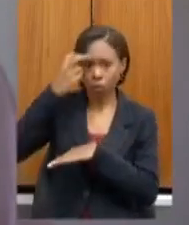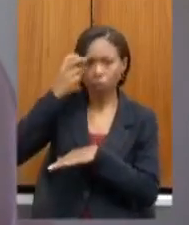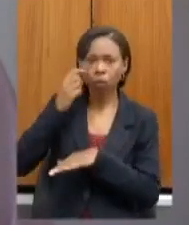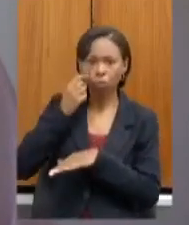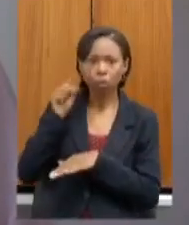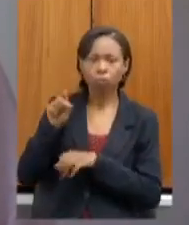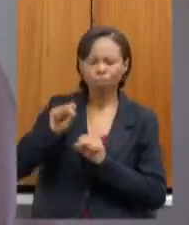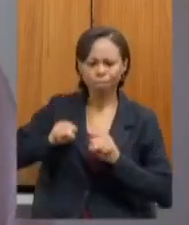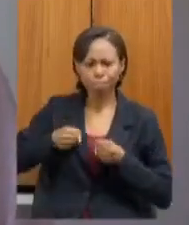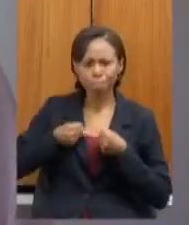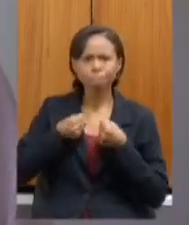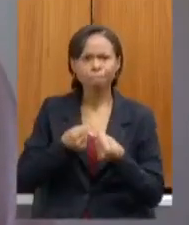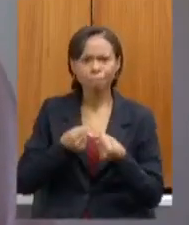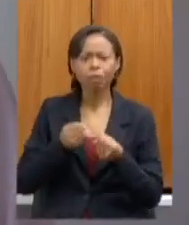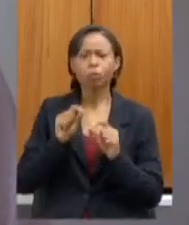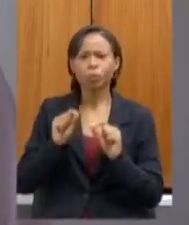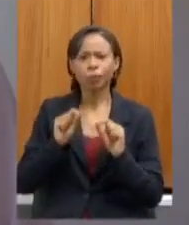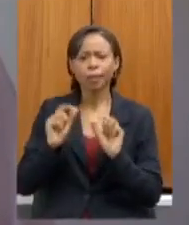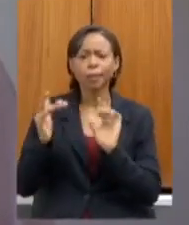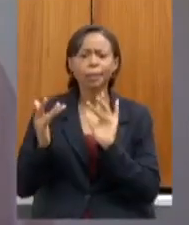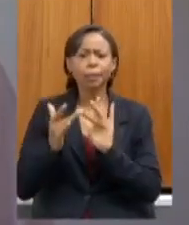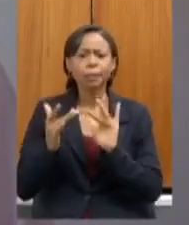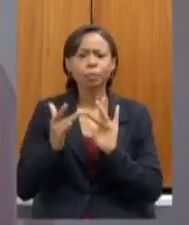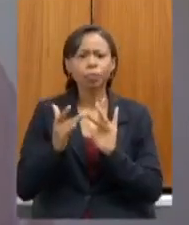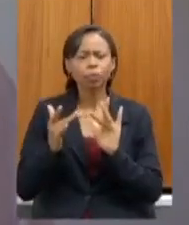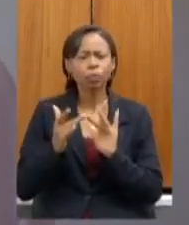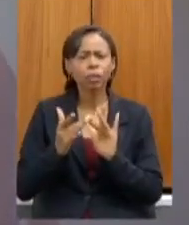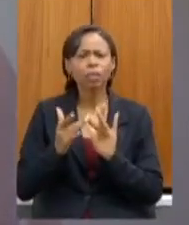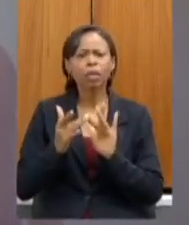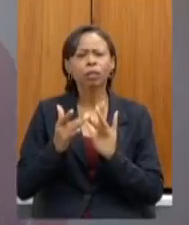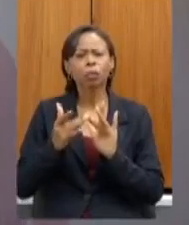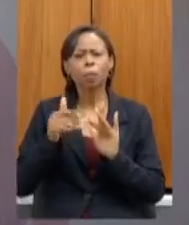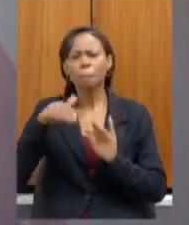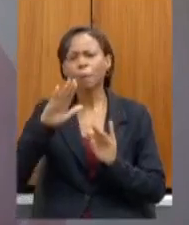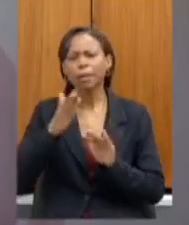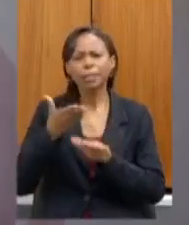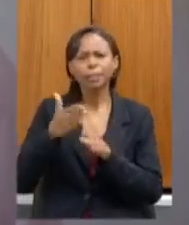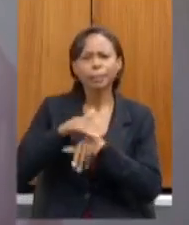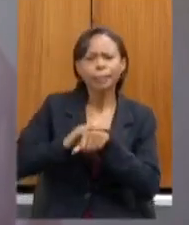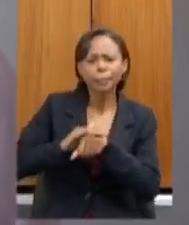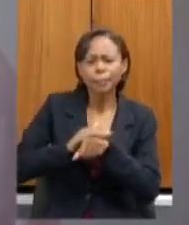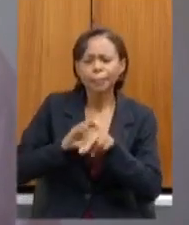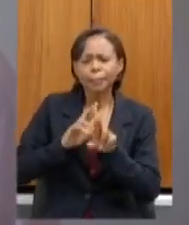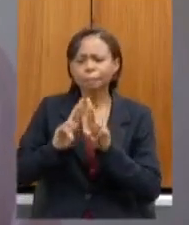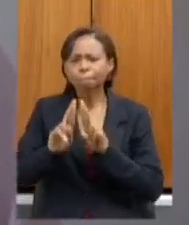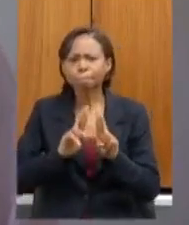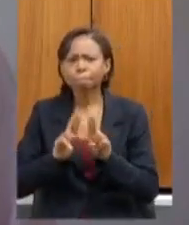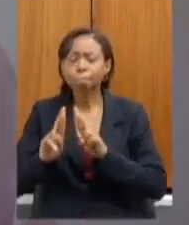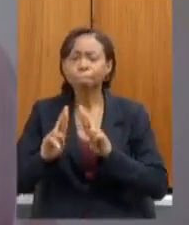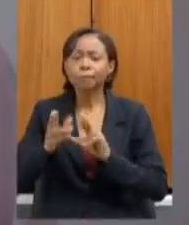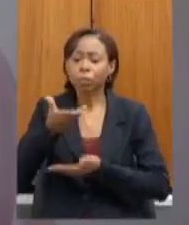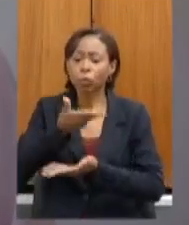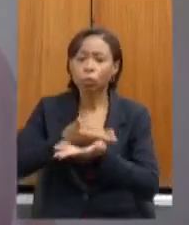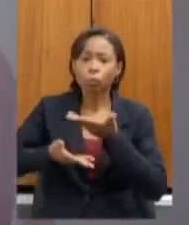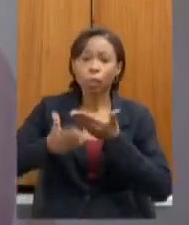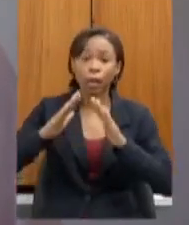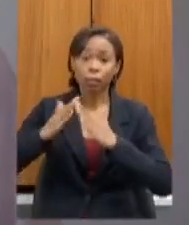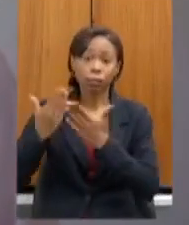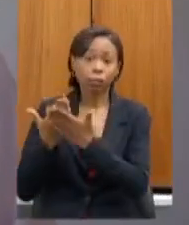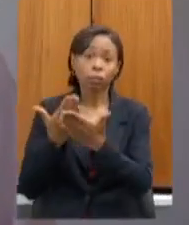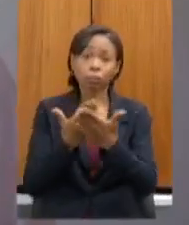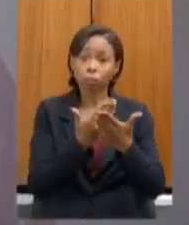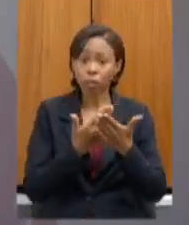diretamente uma aproximação com maior diálogo essas escolas e uma maior integração dessas escolas